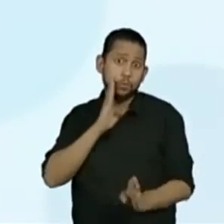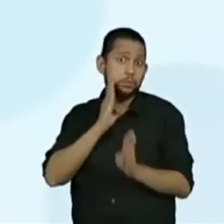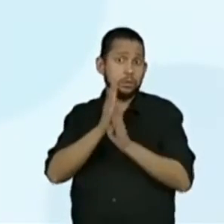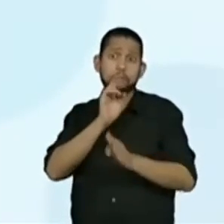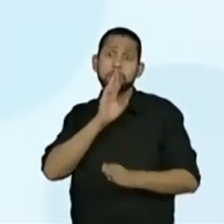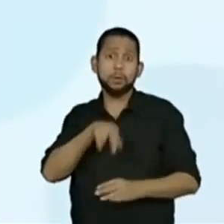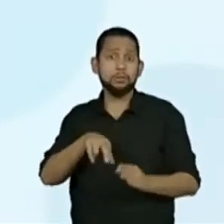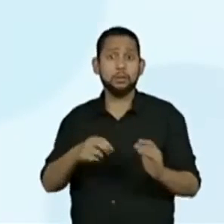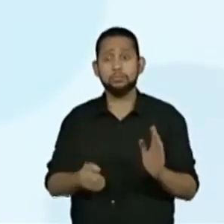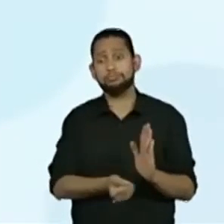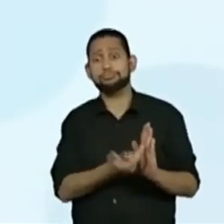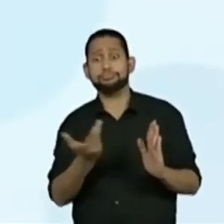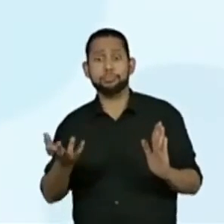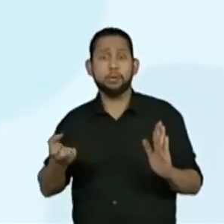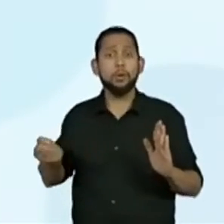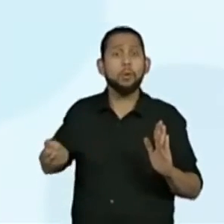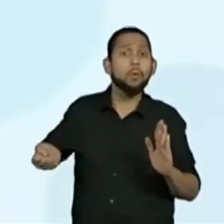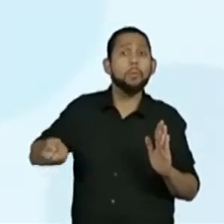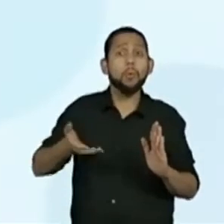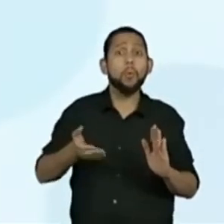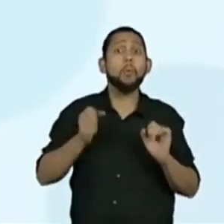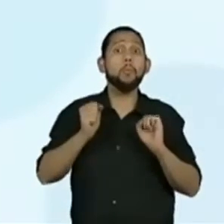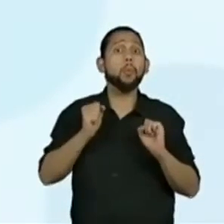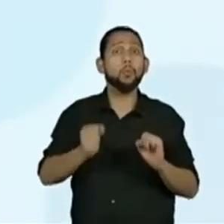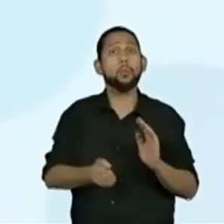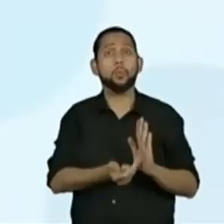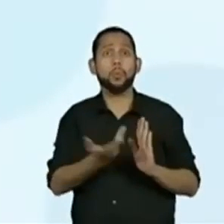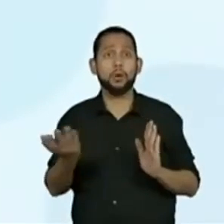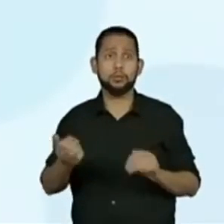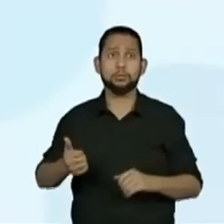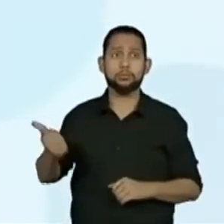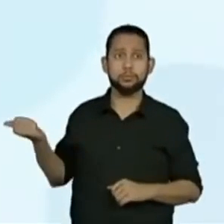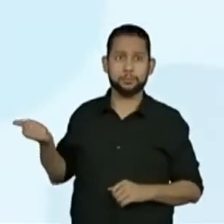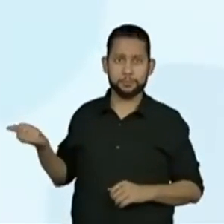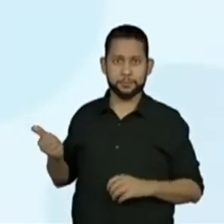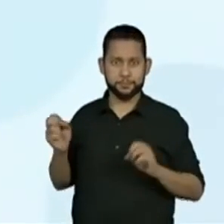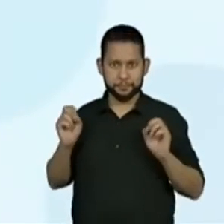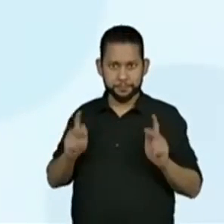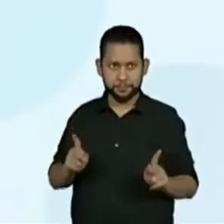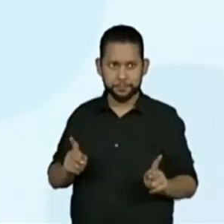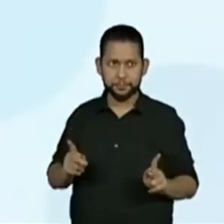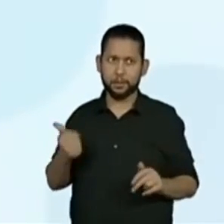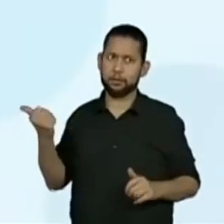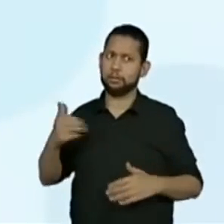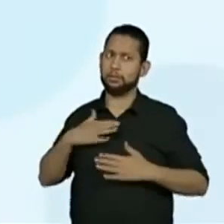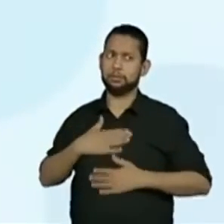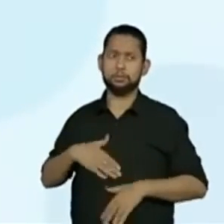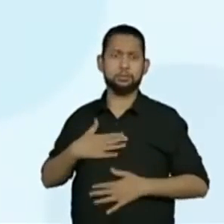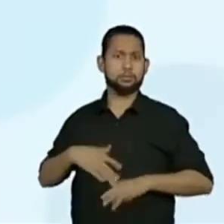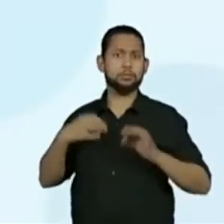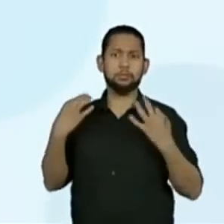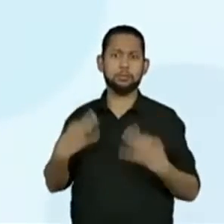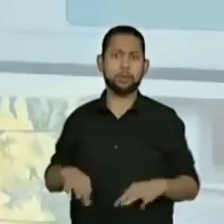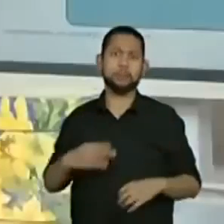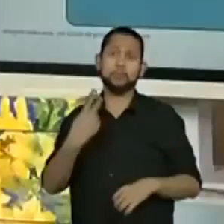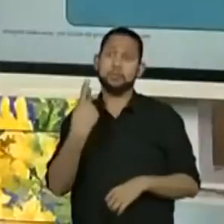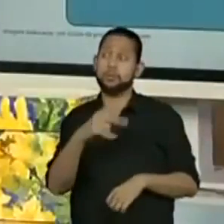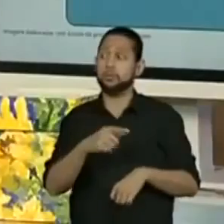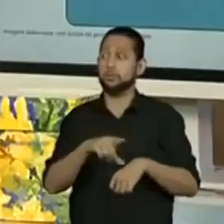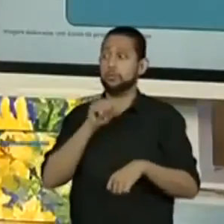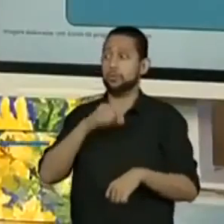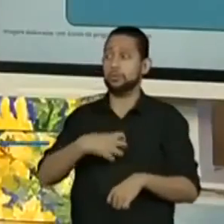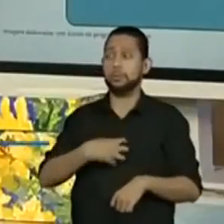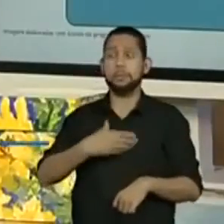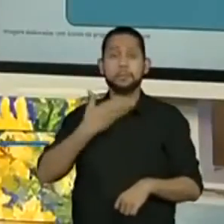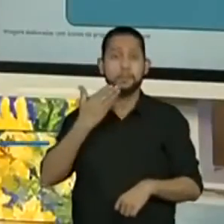em um evento aleatório, ok? Então, e está tudo certo, tá? O aluno pode escolher a maneira que ele achar mais